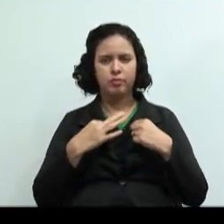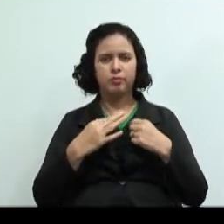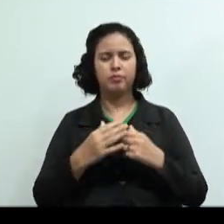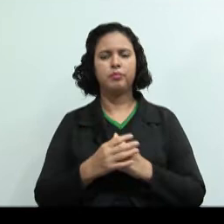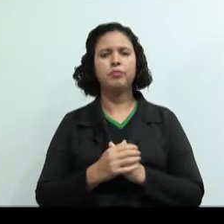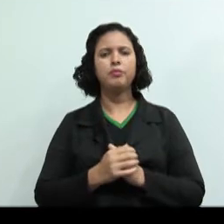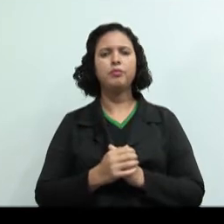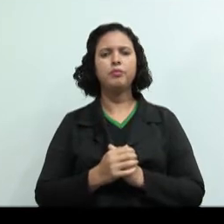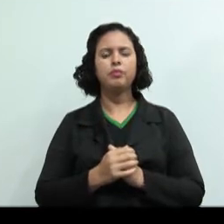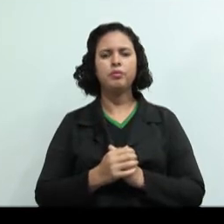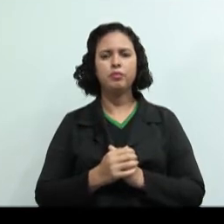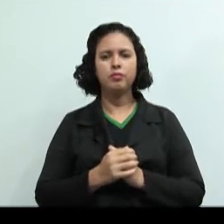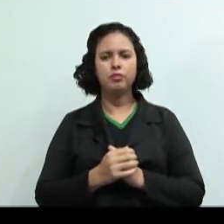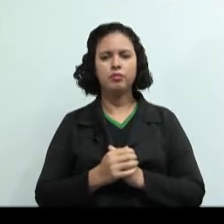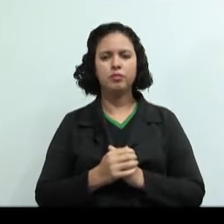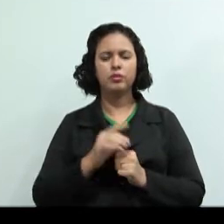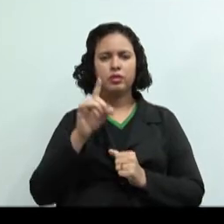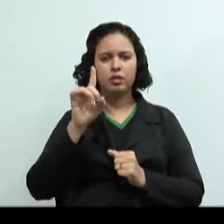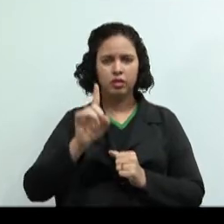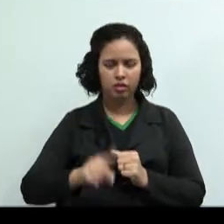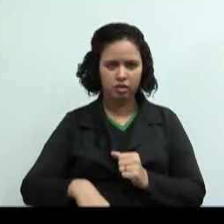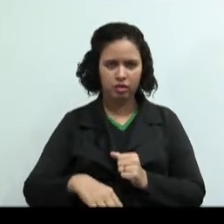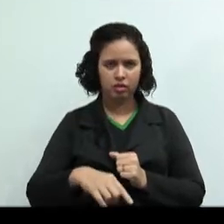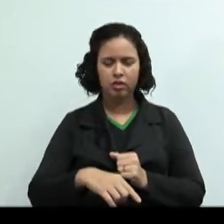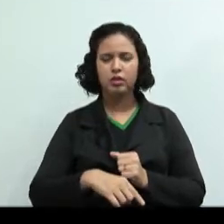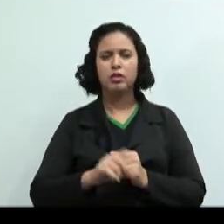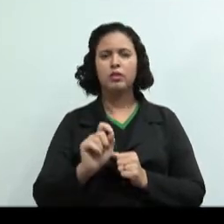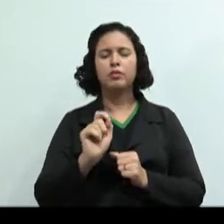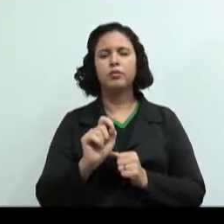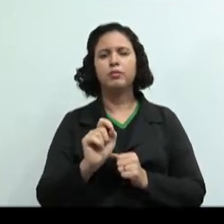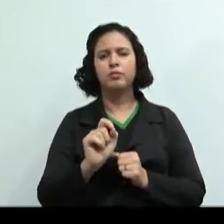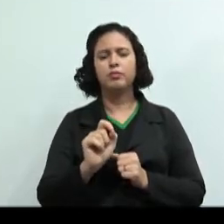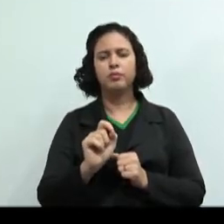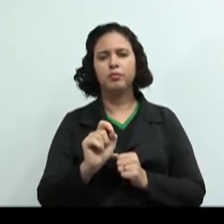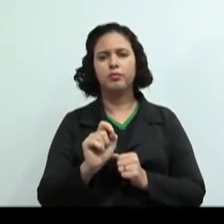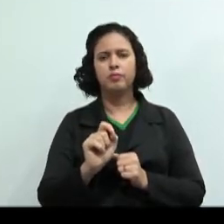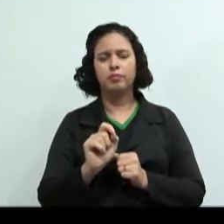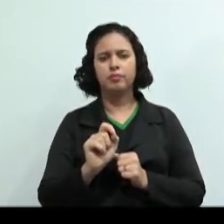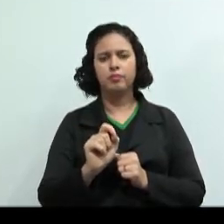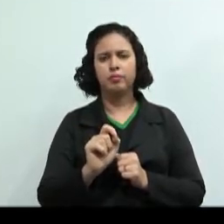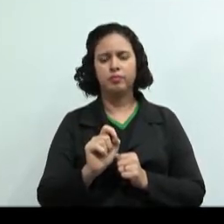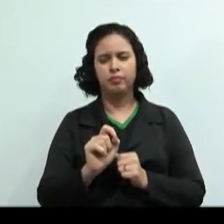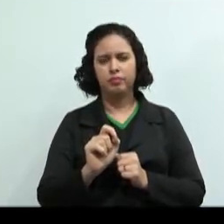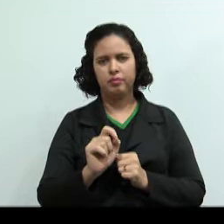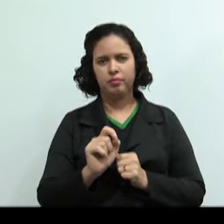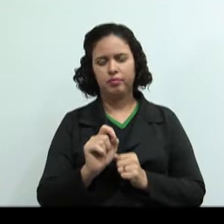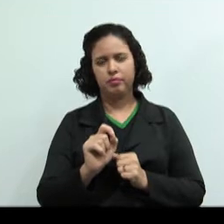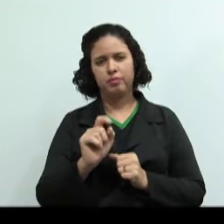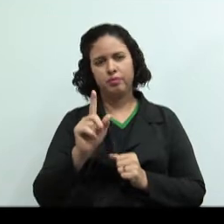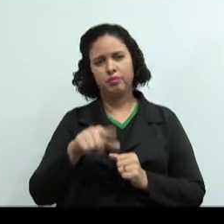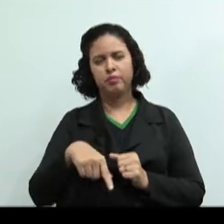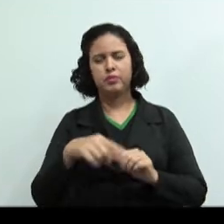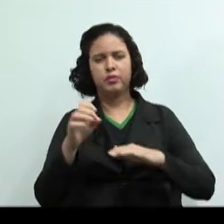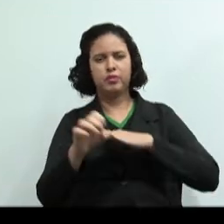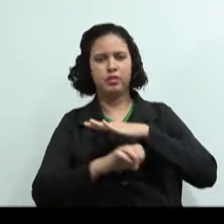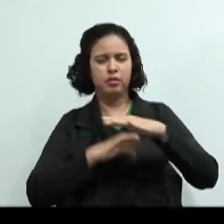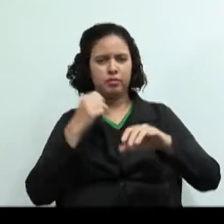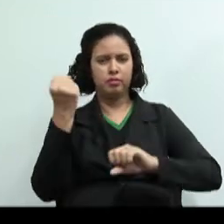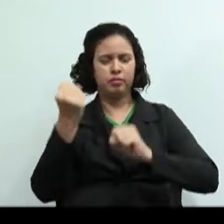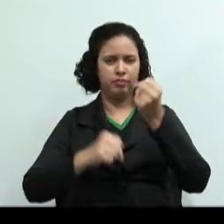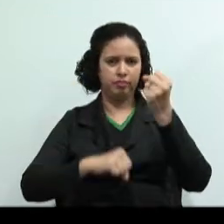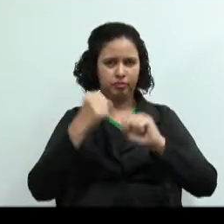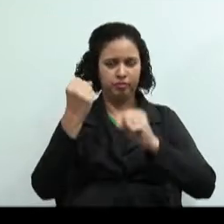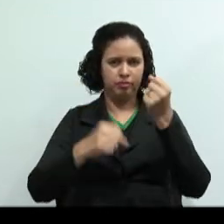uniformes, com essas fábricas que produzem uniformes. O que eles fazem? Em vez de ter costureiras para